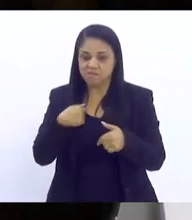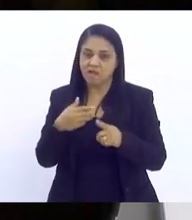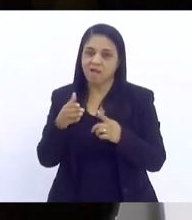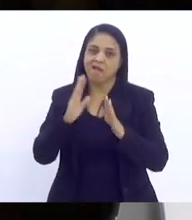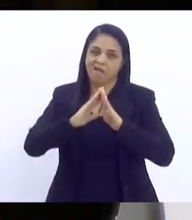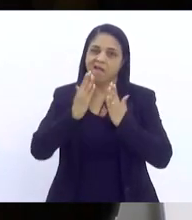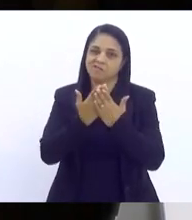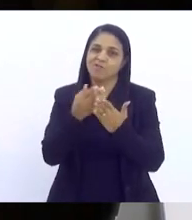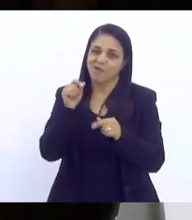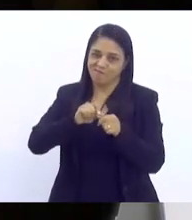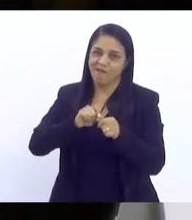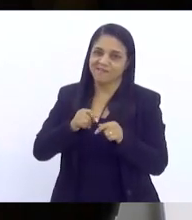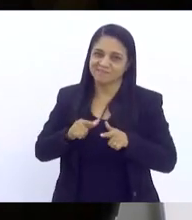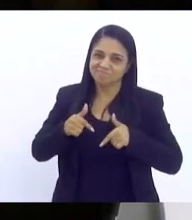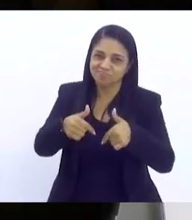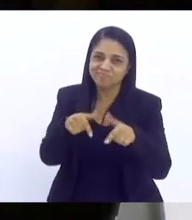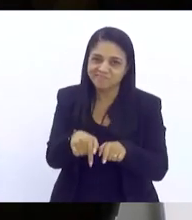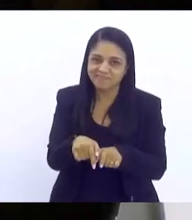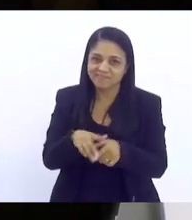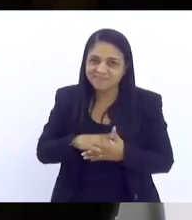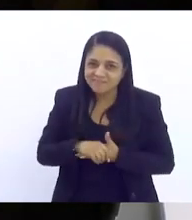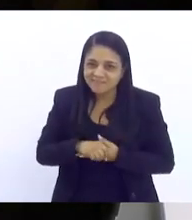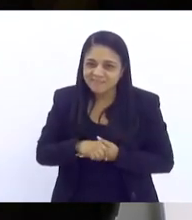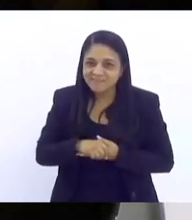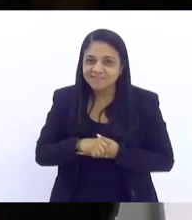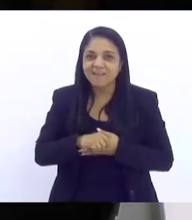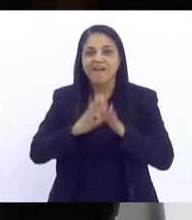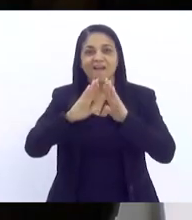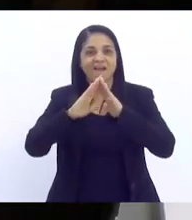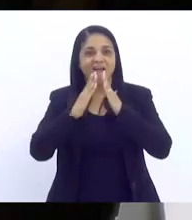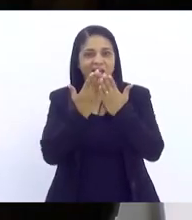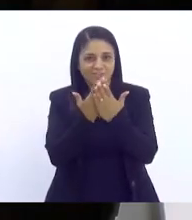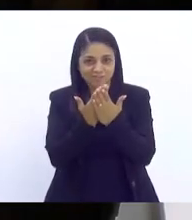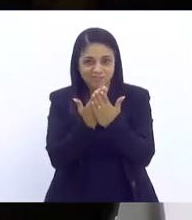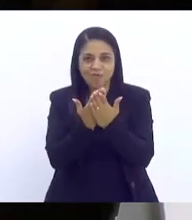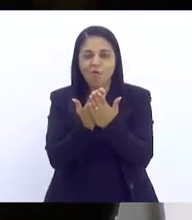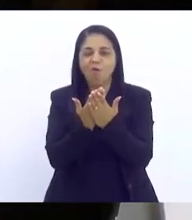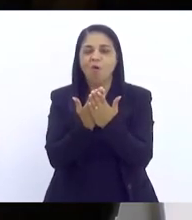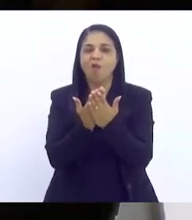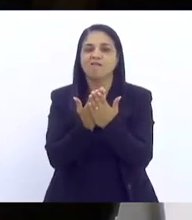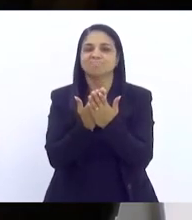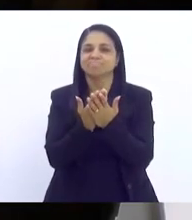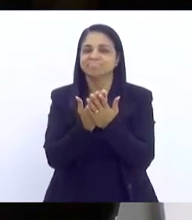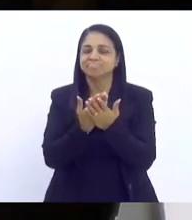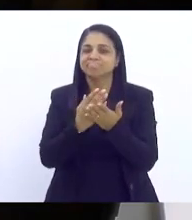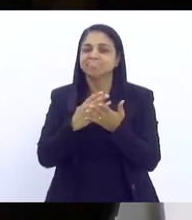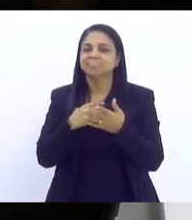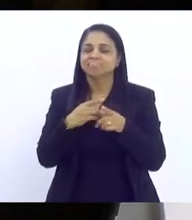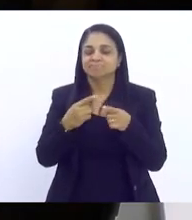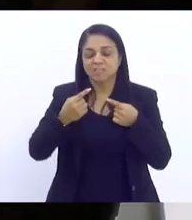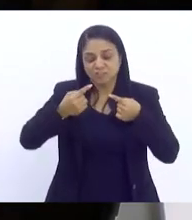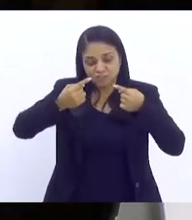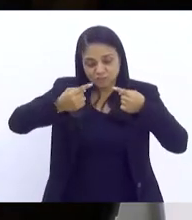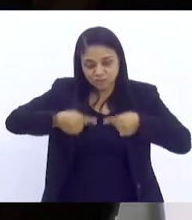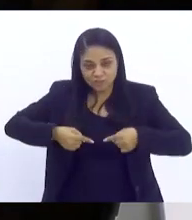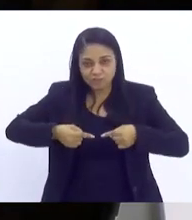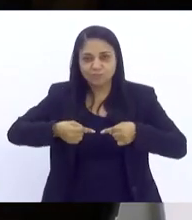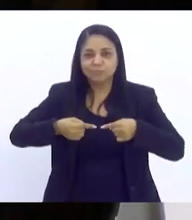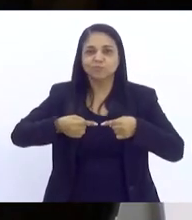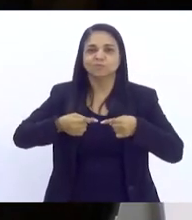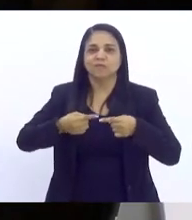Ela não tem, mas ela faz. A escola sempre resiste, é sempre um espaço também de disputa e resistência.